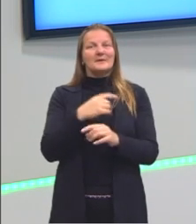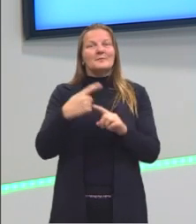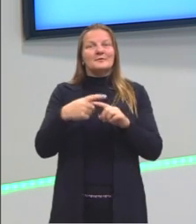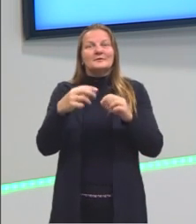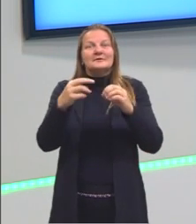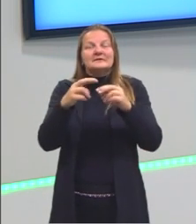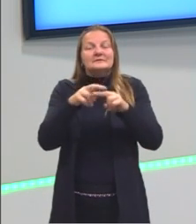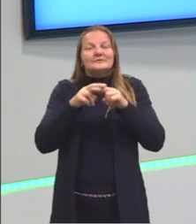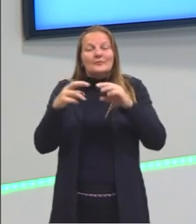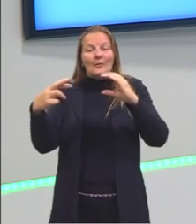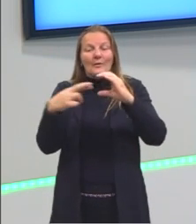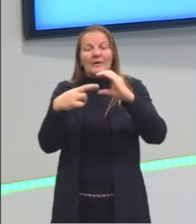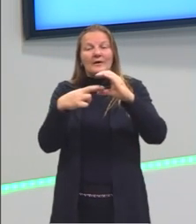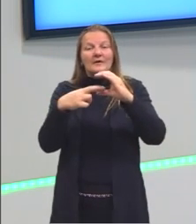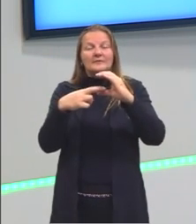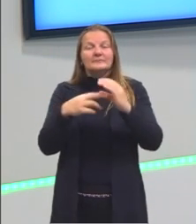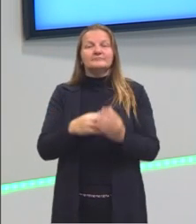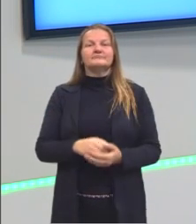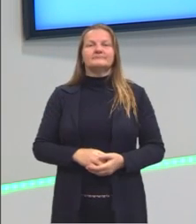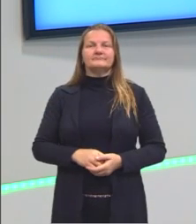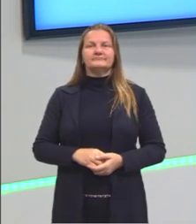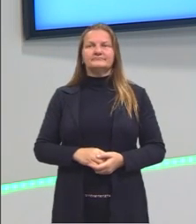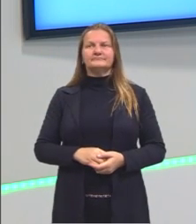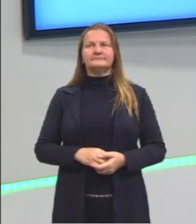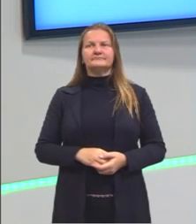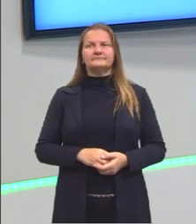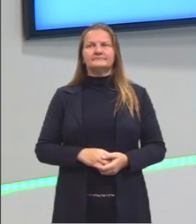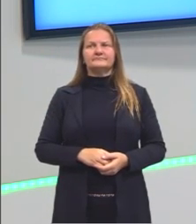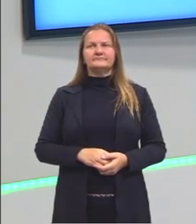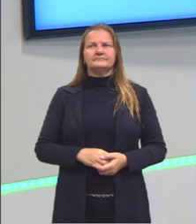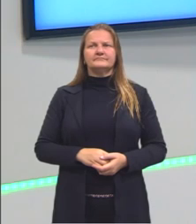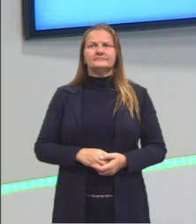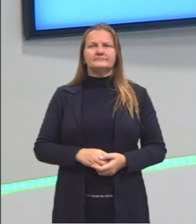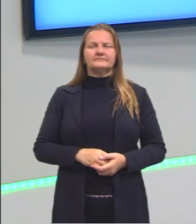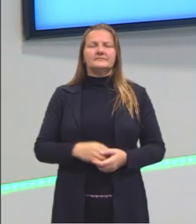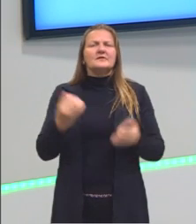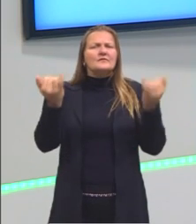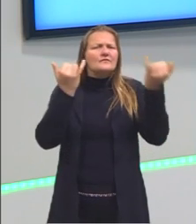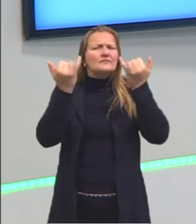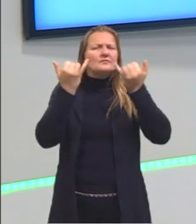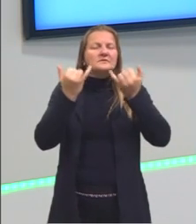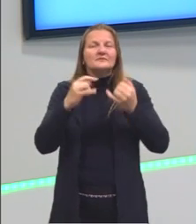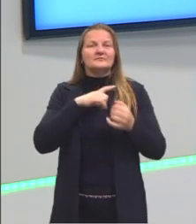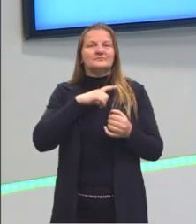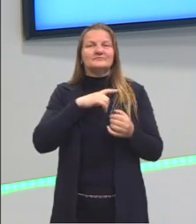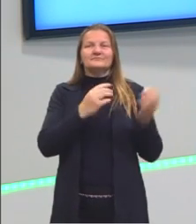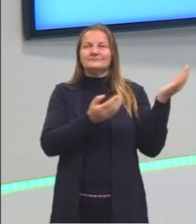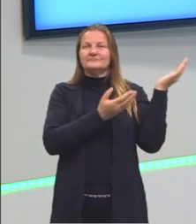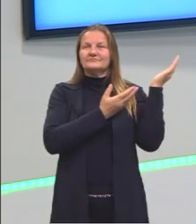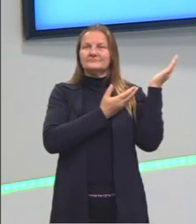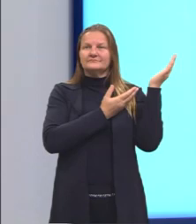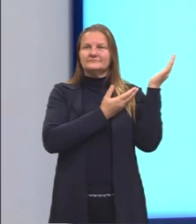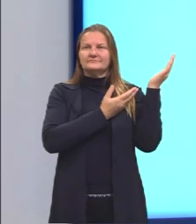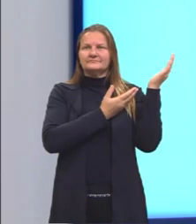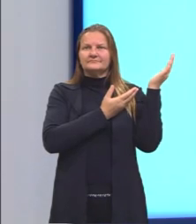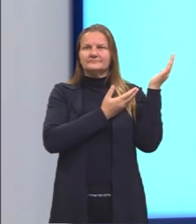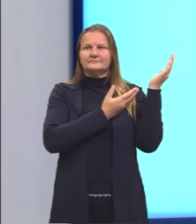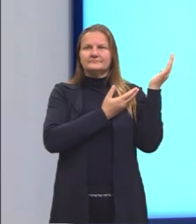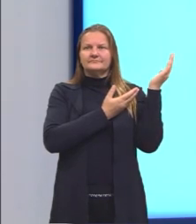o raio, porque aqui não seria ali conveniente com as informações que nós temos. Então,